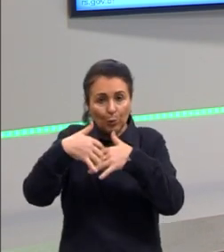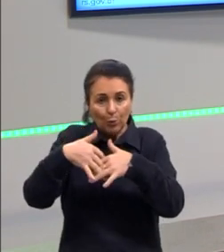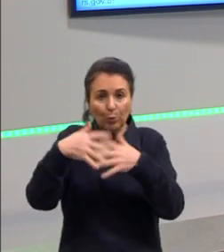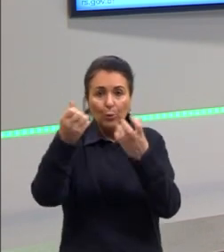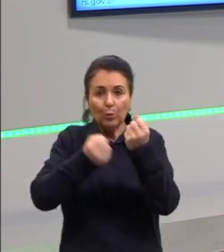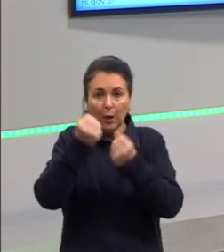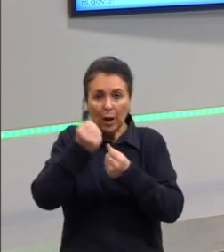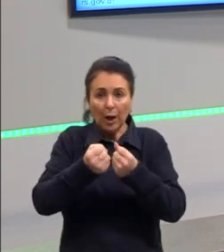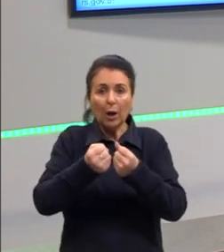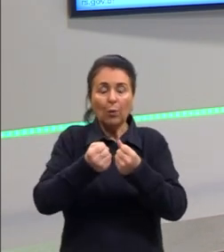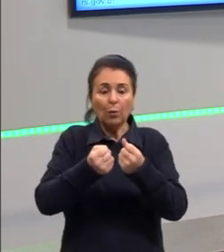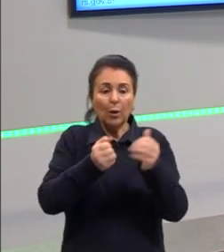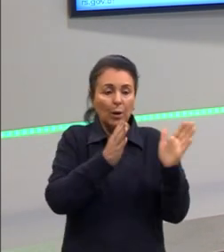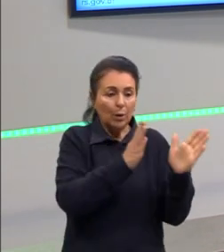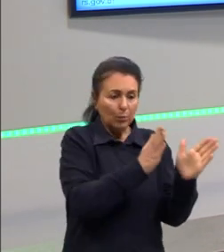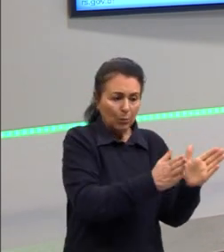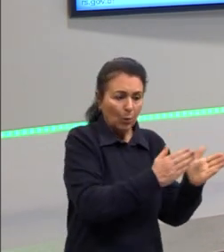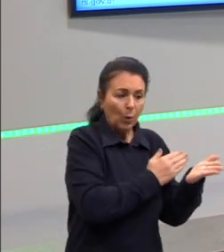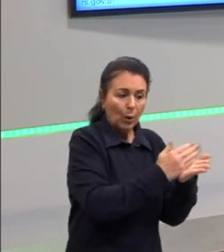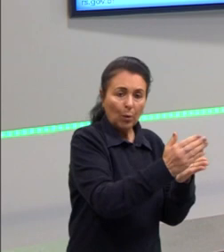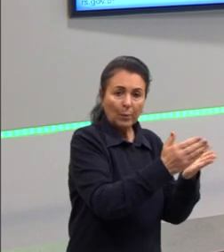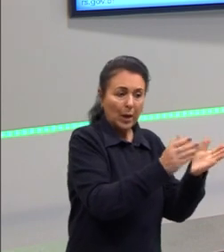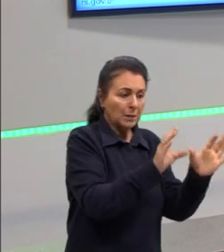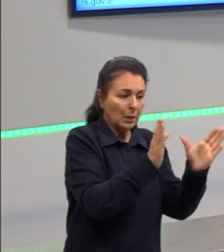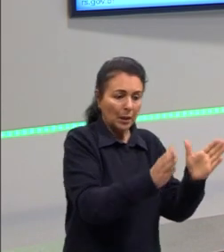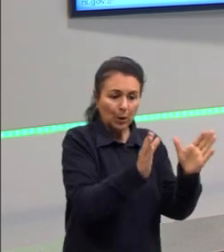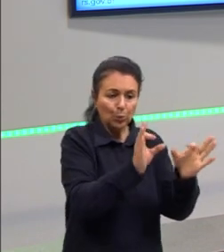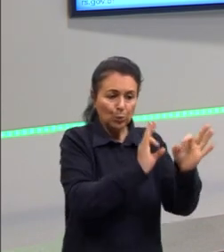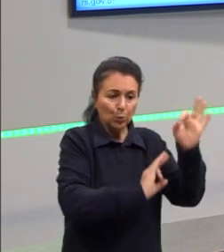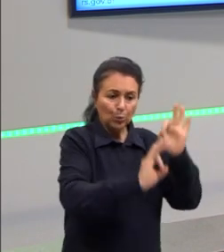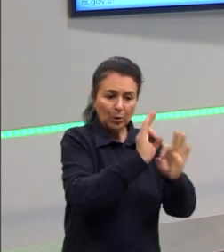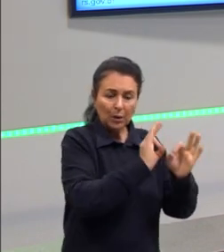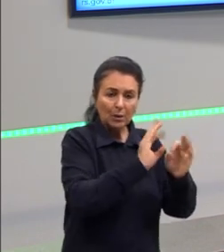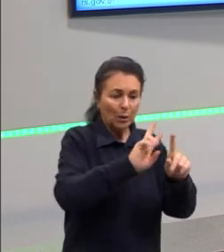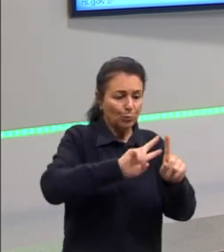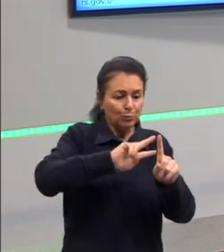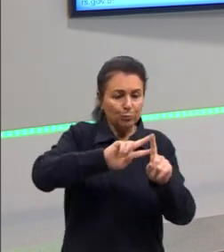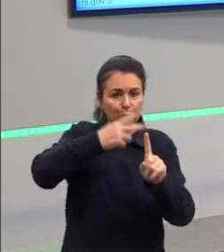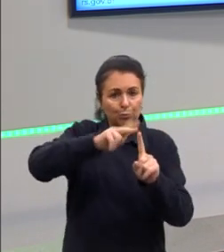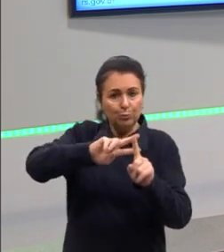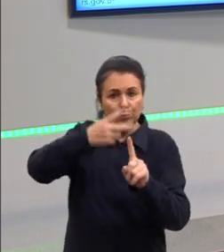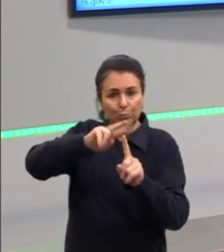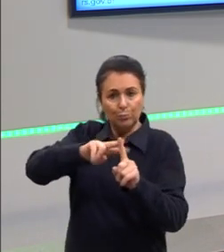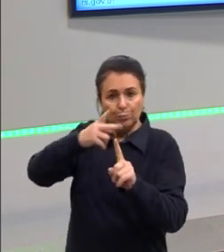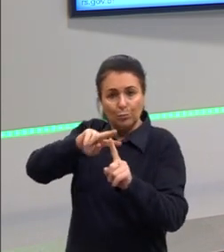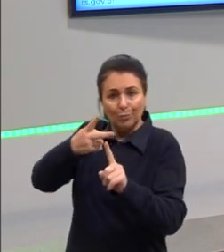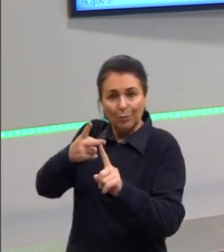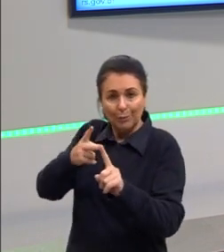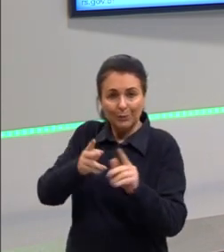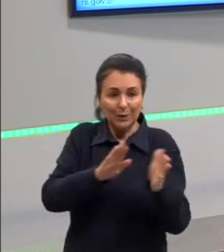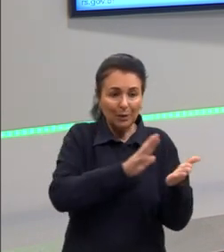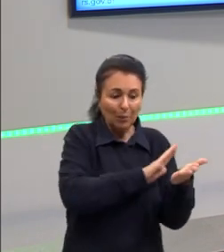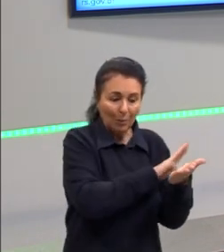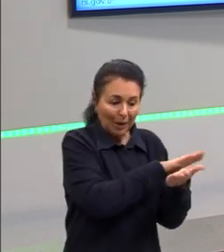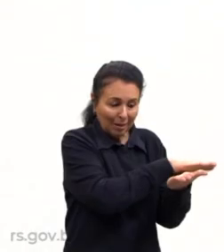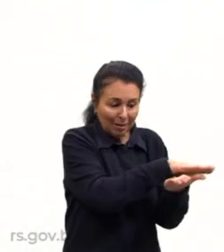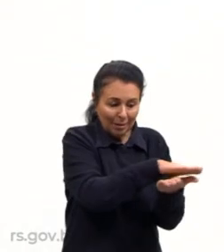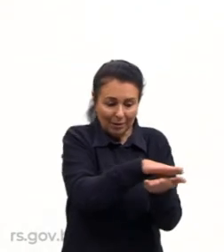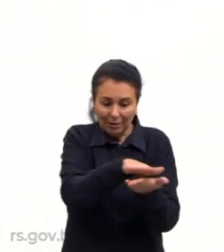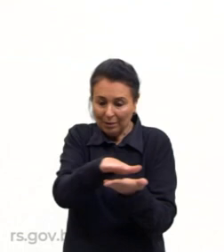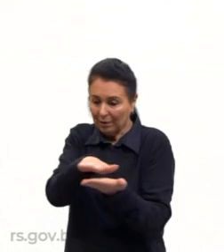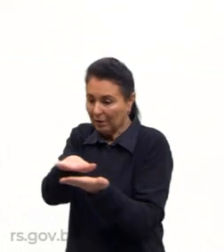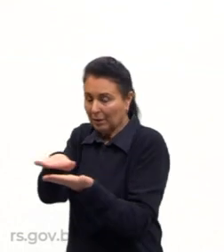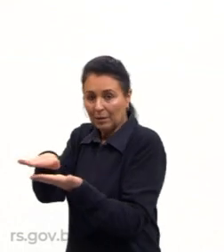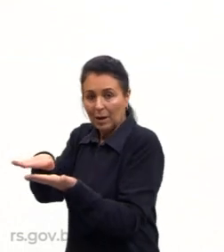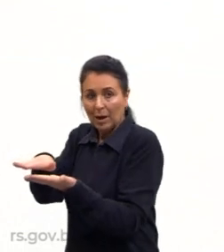vai passando, daqui um pouquinho tu não botou, chegou lá no final, está sem a roda, e aí, o que aconteceu, certo? Então, essa linha de montagem, né? Então,